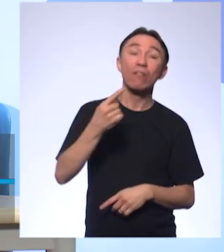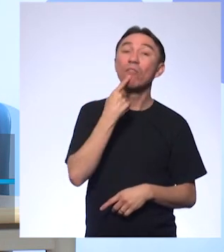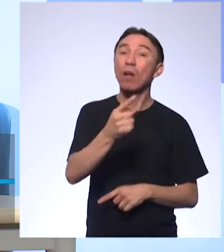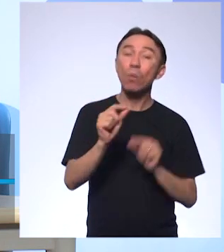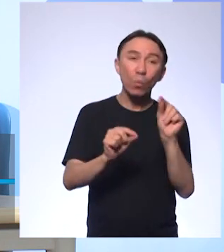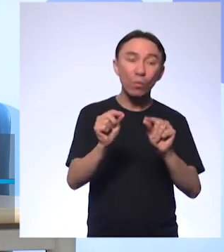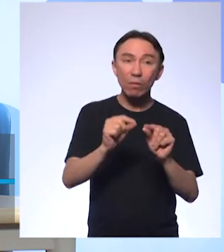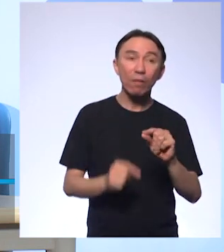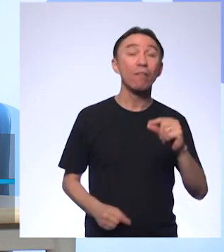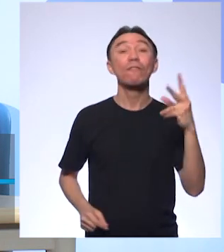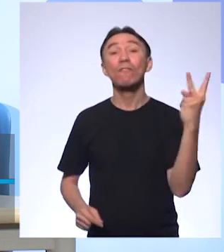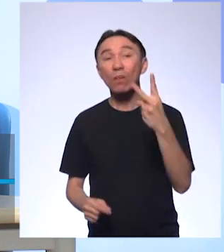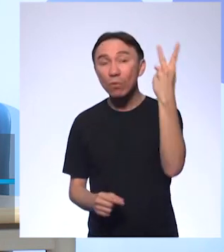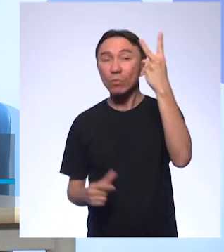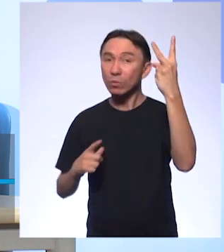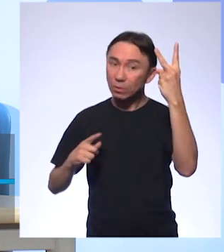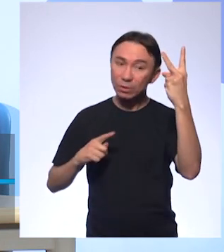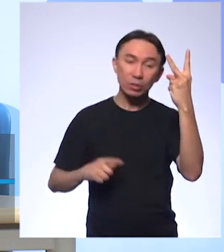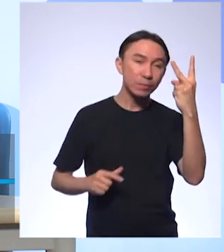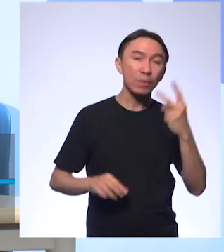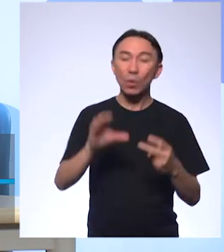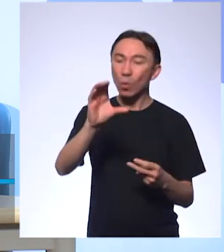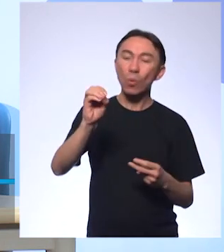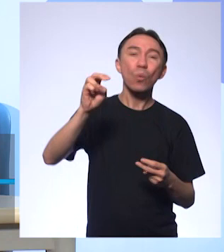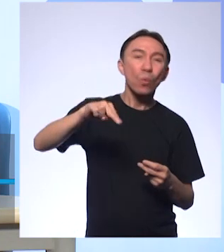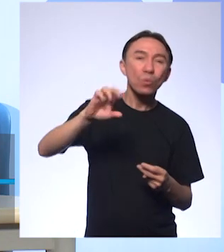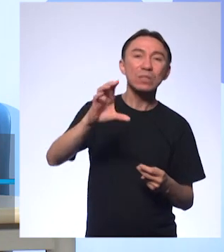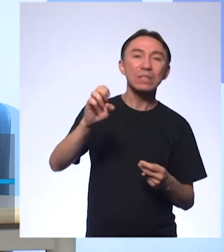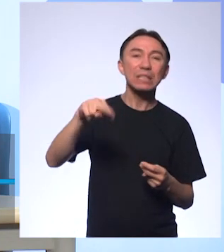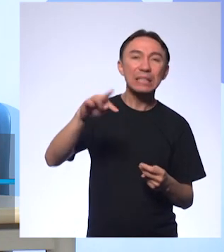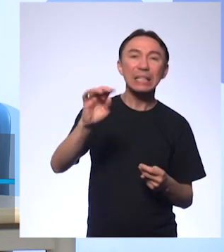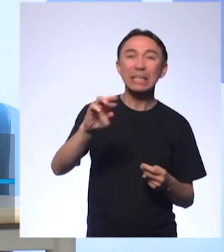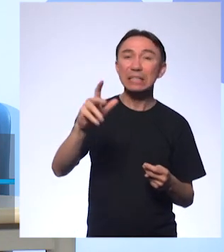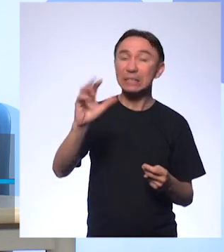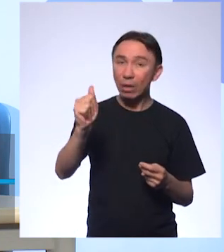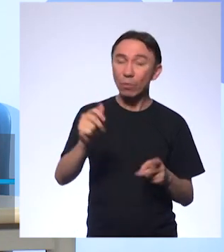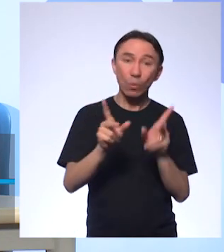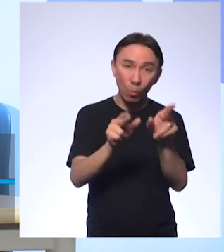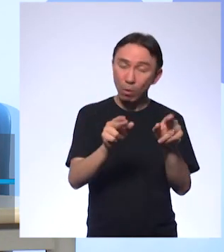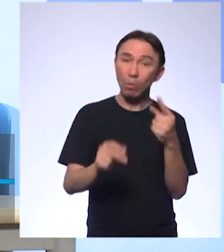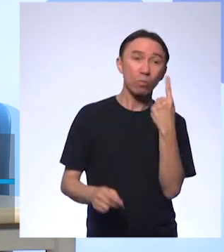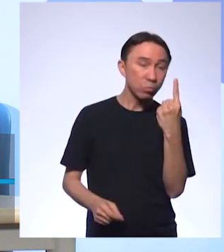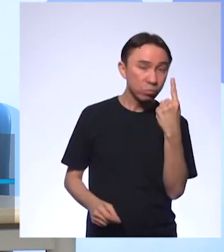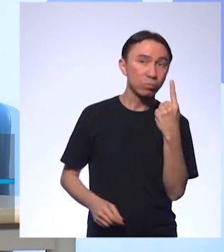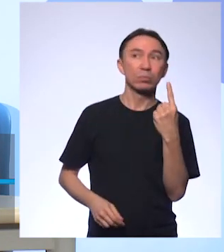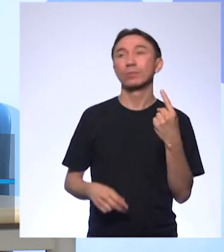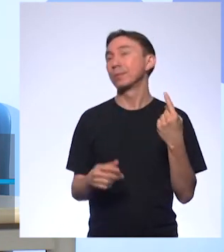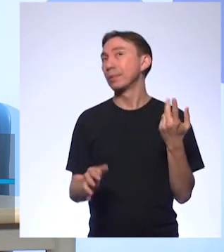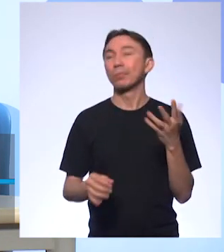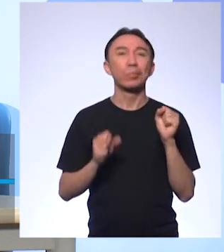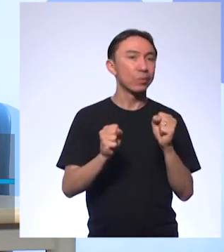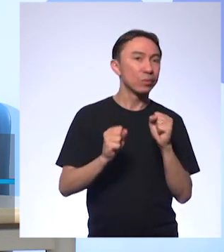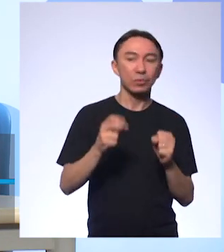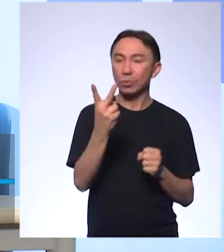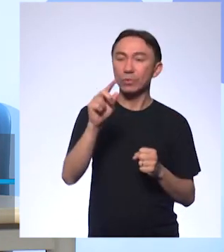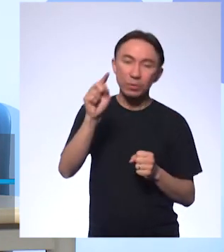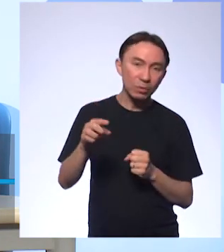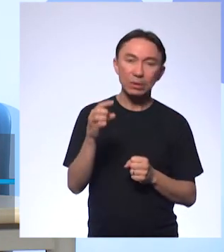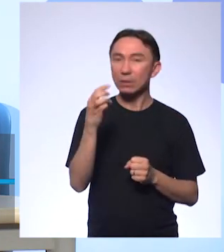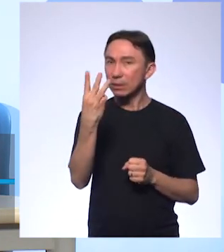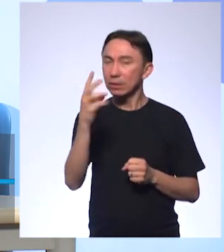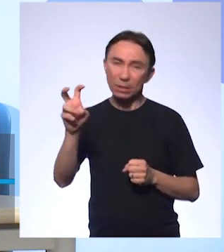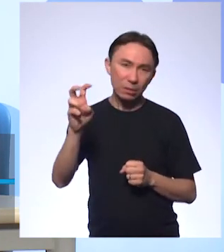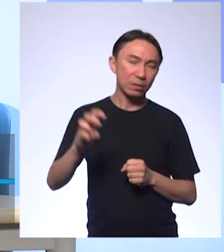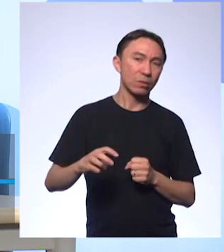valores de concentração igual a 1, mas nos estibulares são valores fracionados. Exemplo 2,35, 4,25,